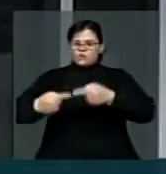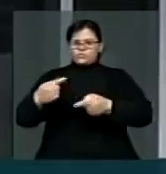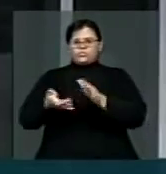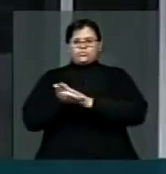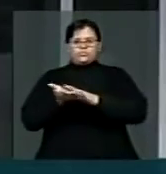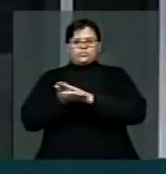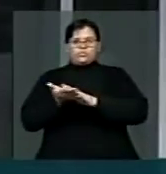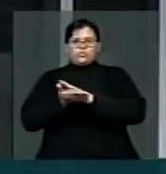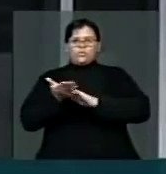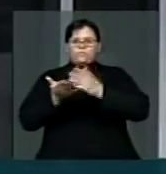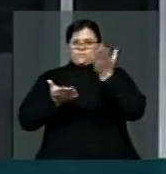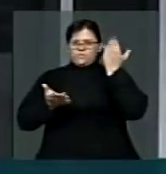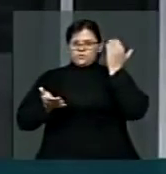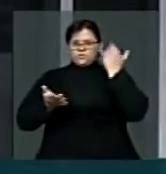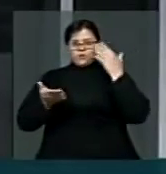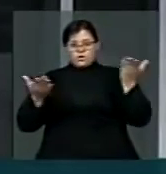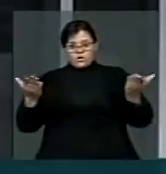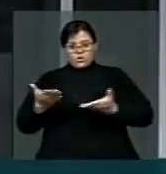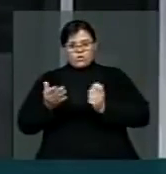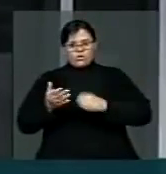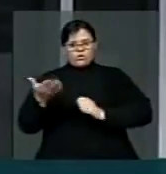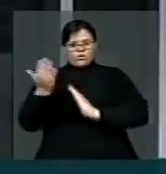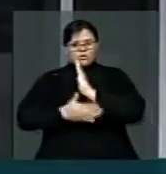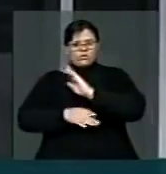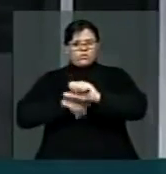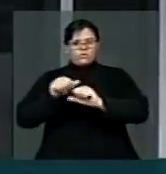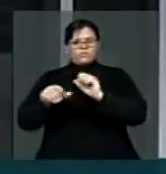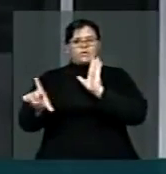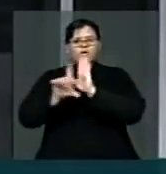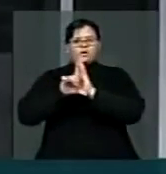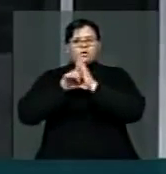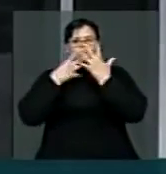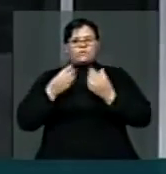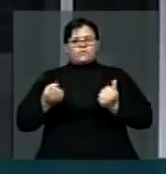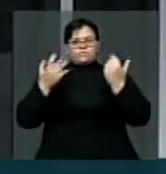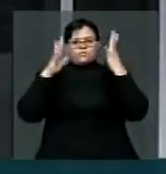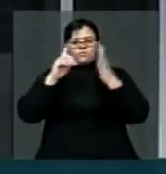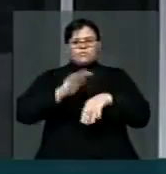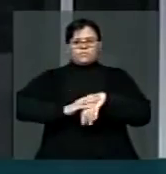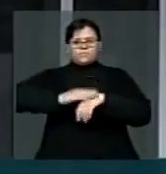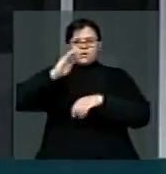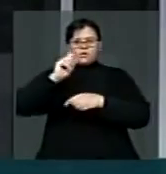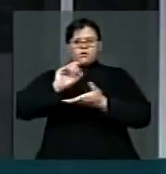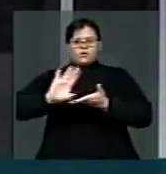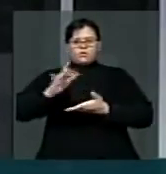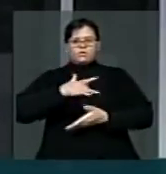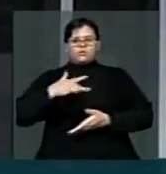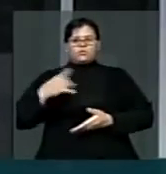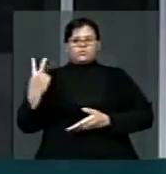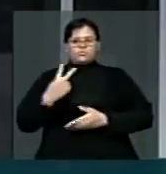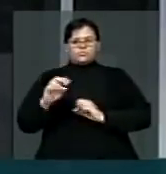sancionar, transformar isso em lei e todos comemorarmos mais recursos para a educação e para a saúde. Muito obrigado.